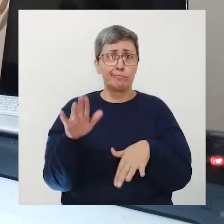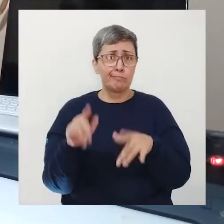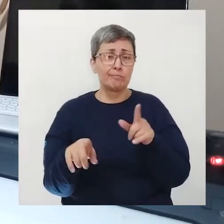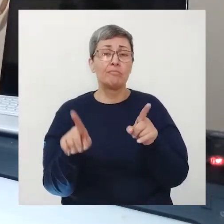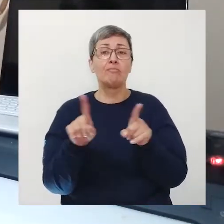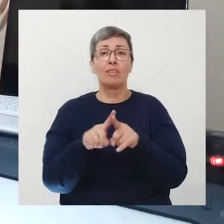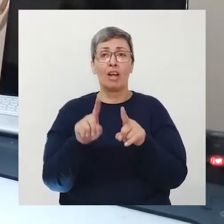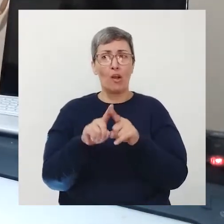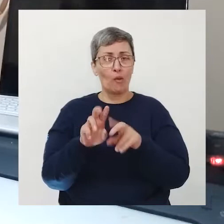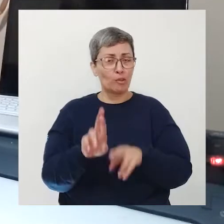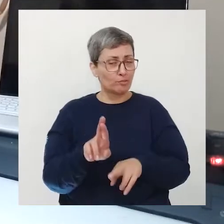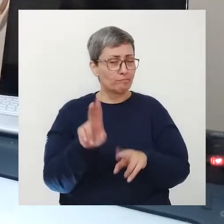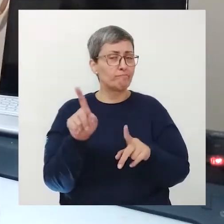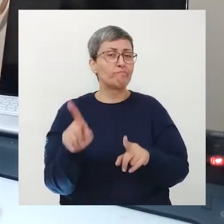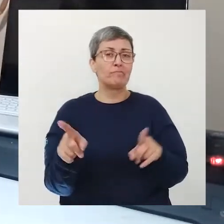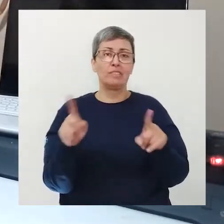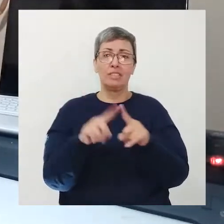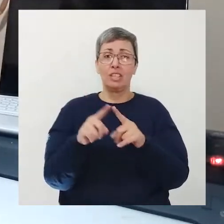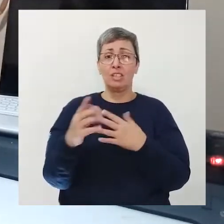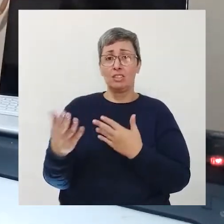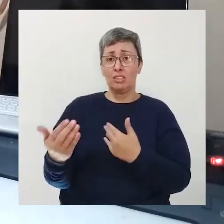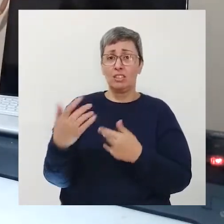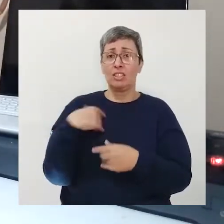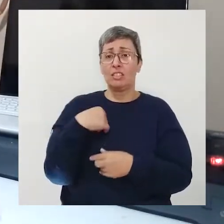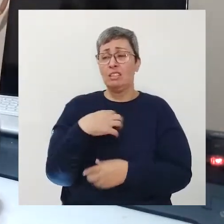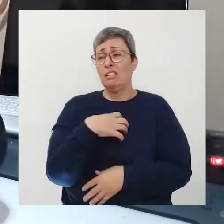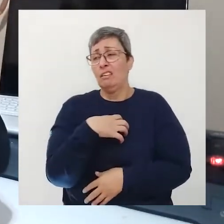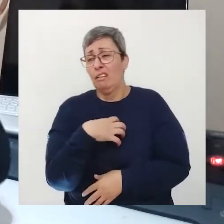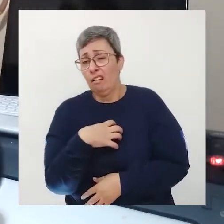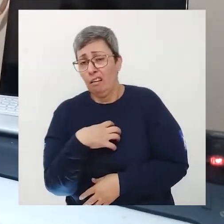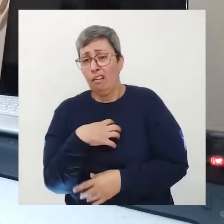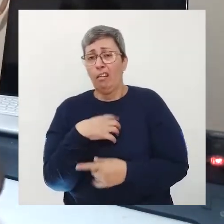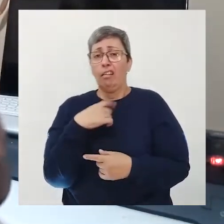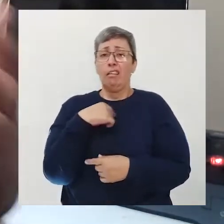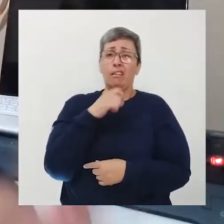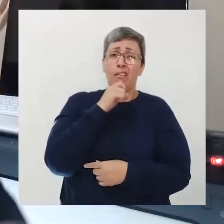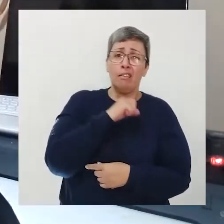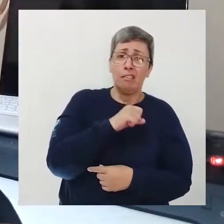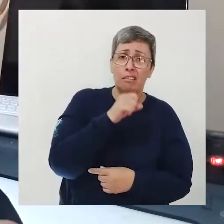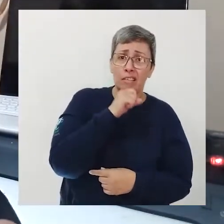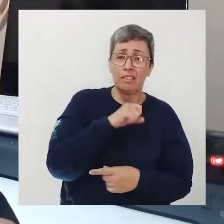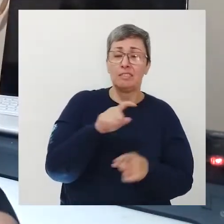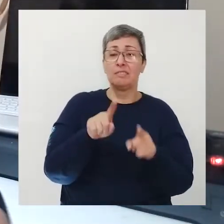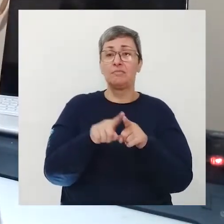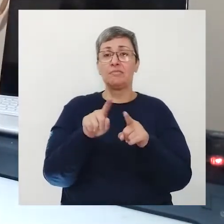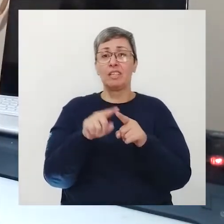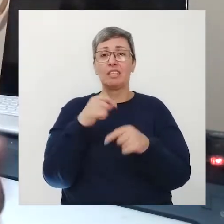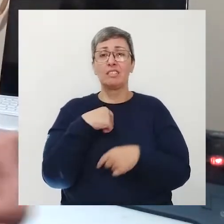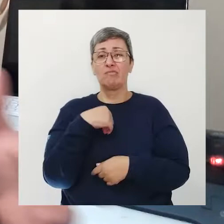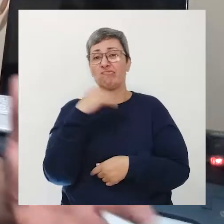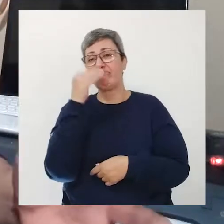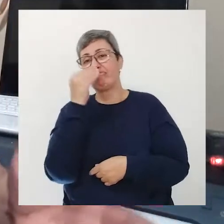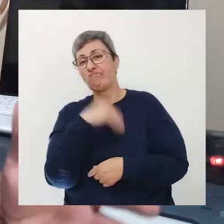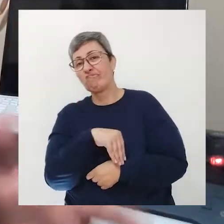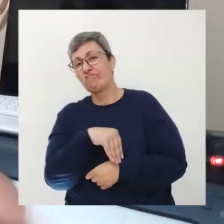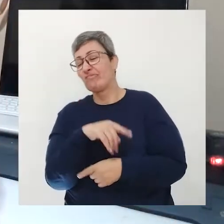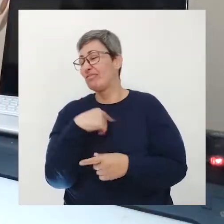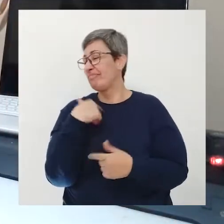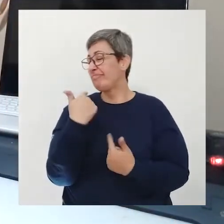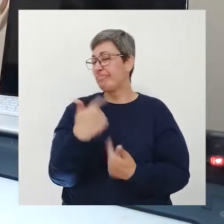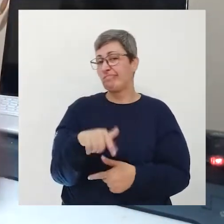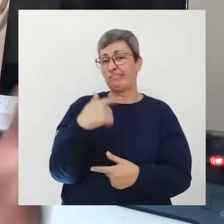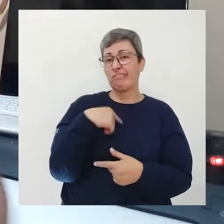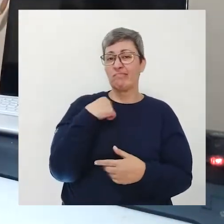vezes olha a diferença esses jovens já se sentem meio que envelhecidos sem vontade de fazer